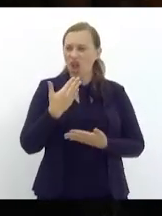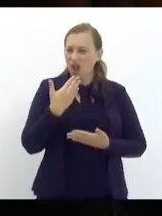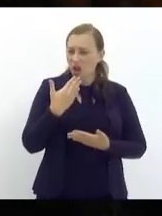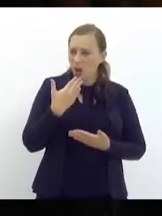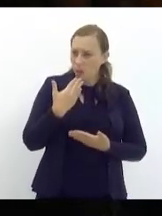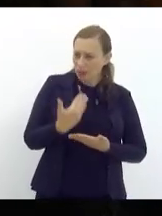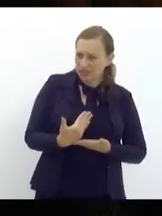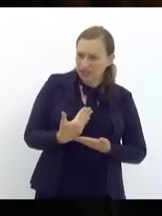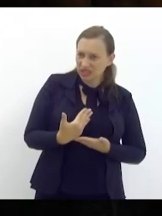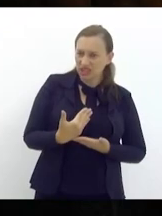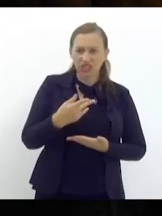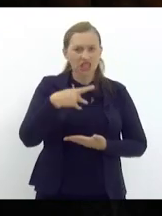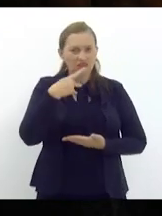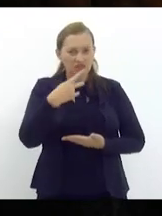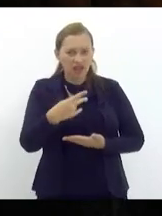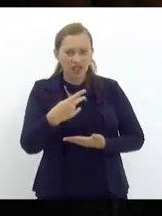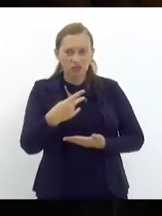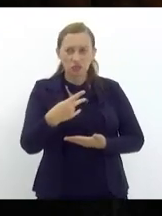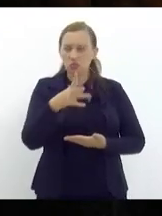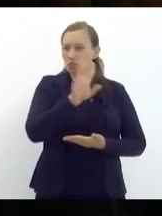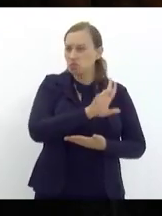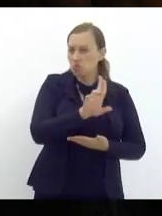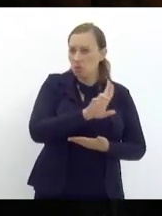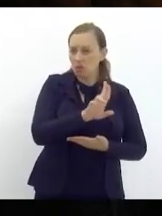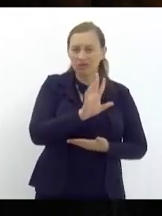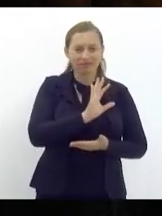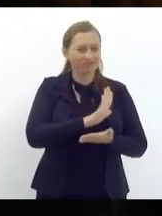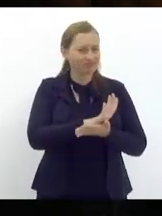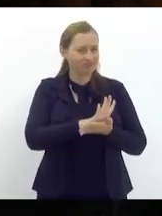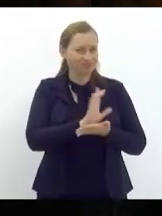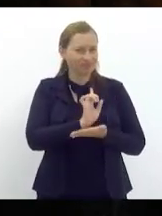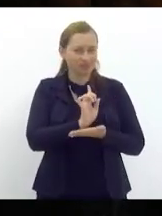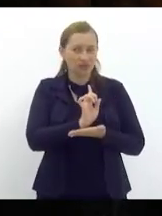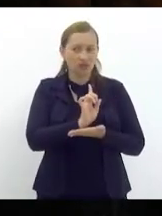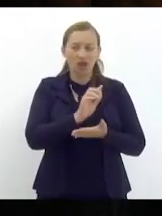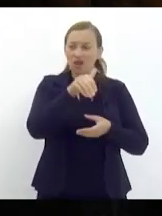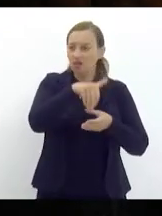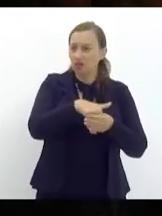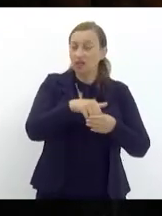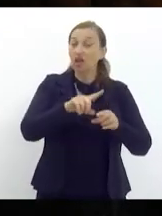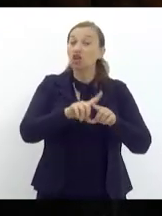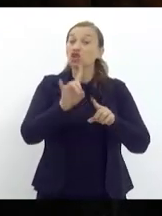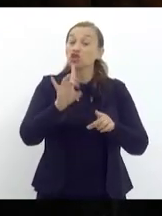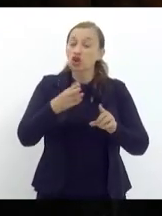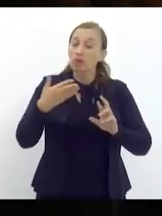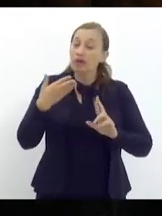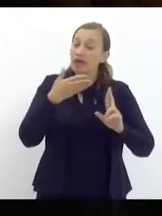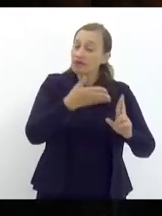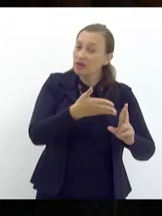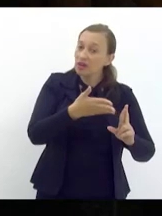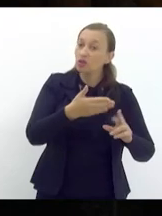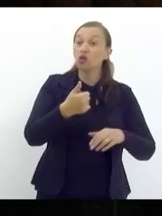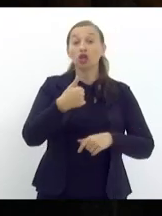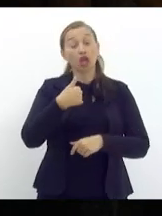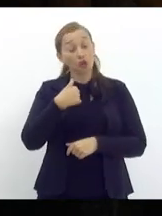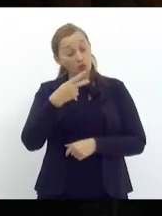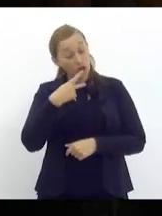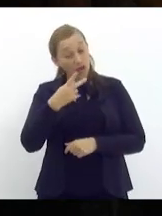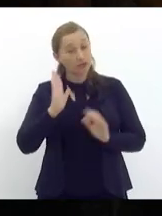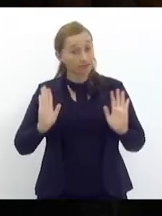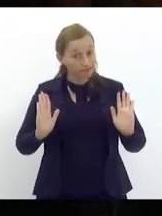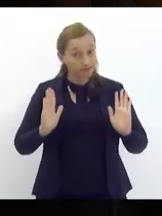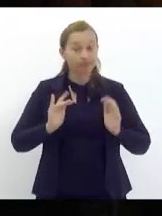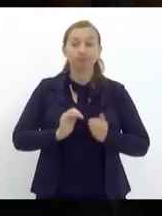nem excitando ninguém a votar igual a só estou me referindo que foi isso que me pautou